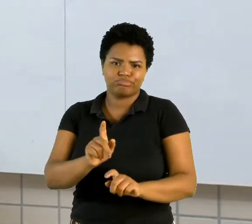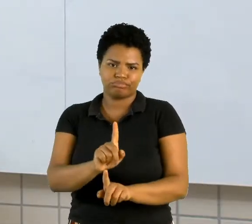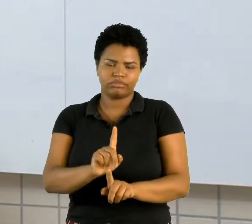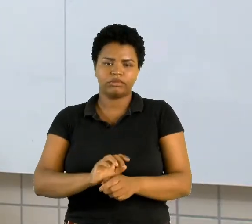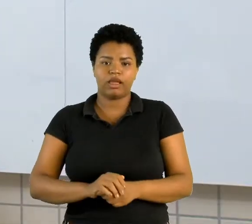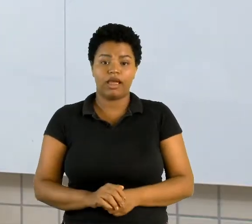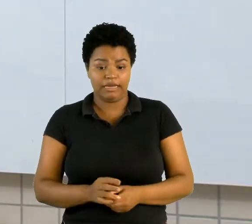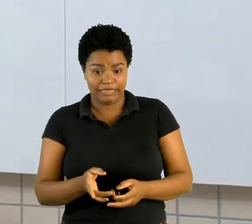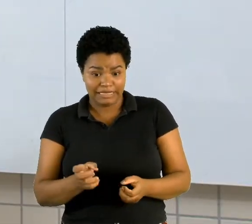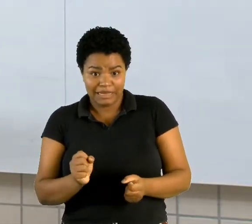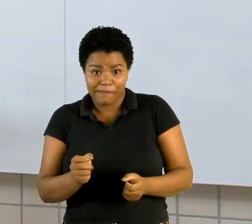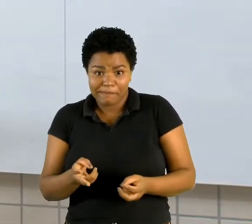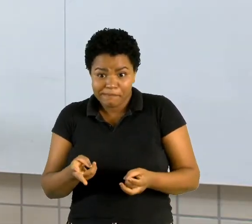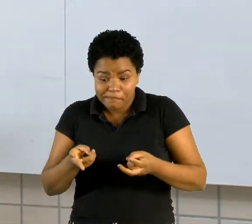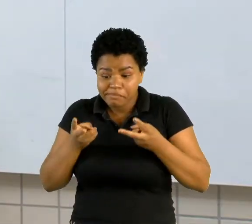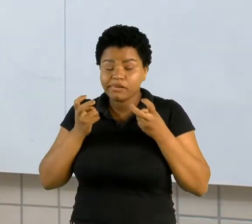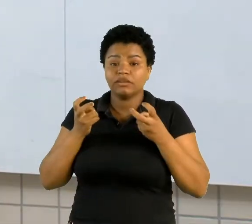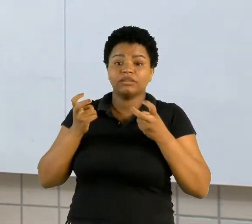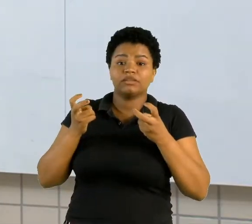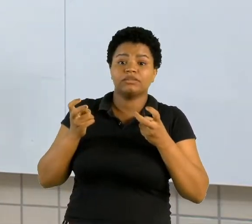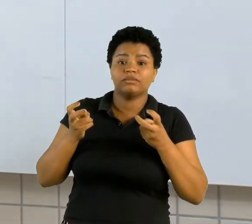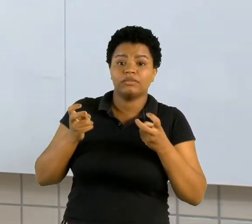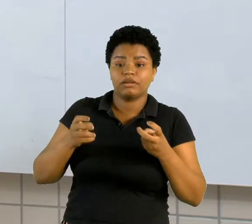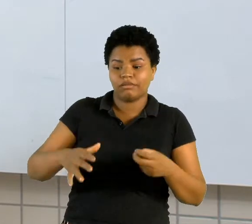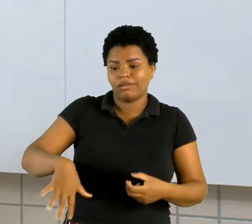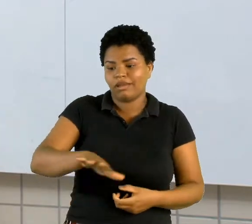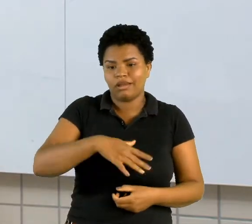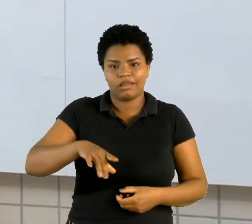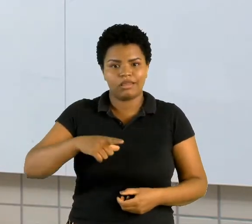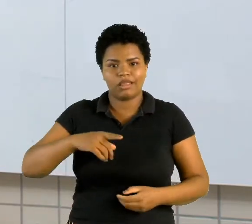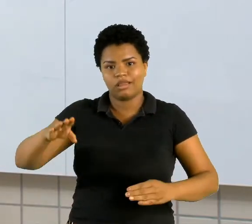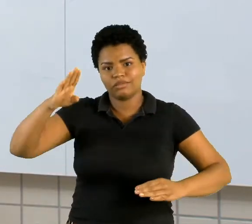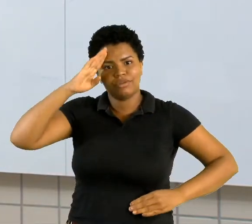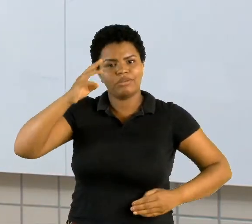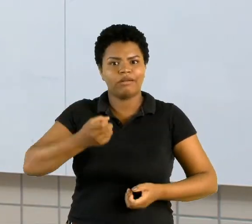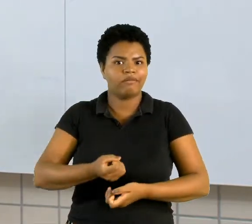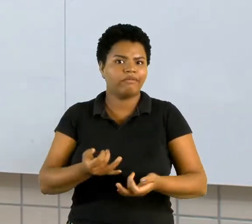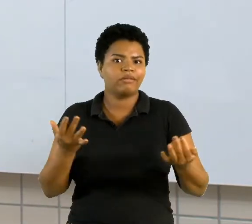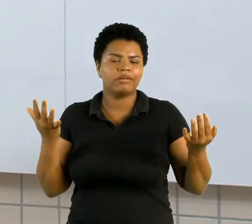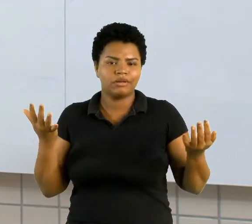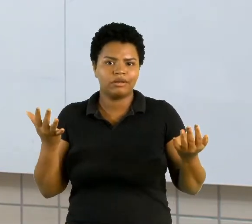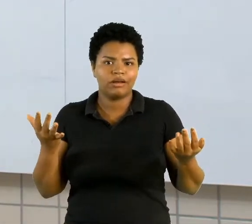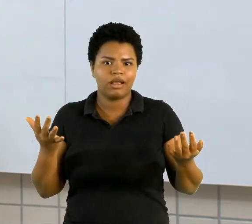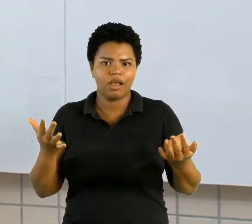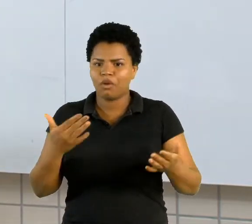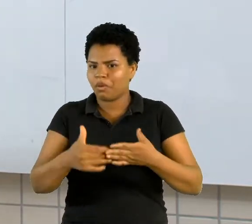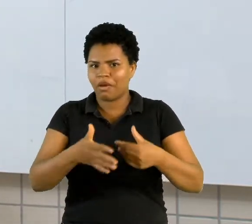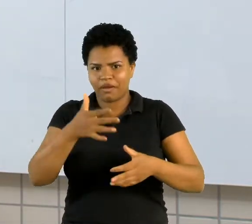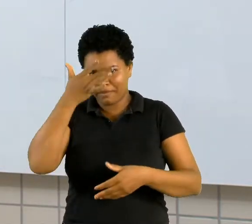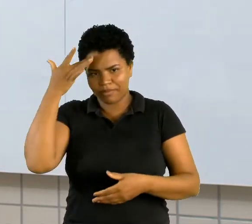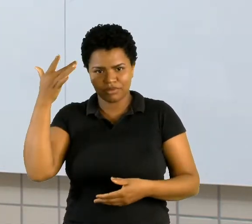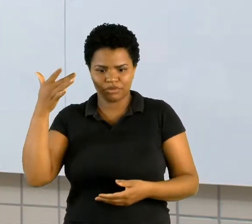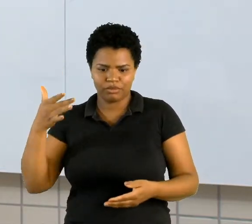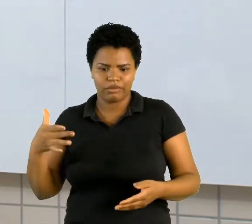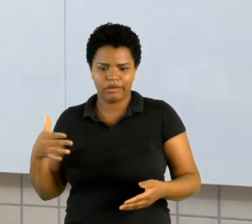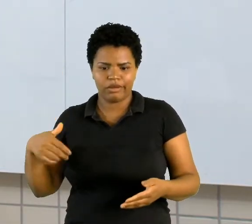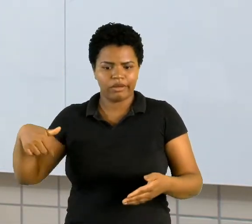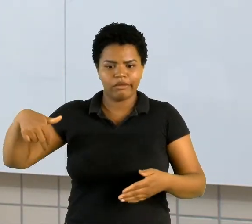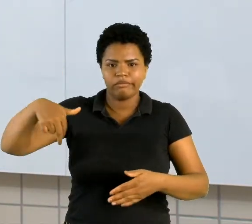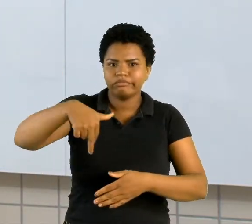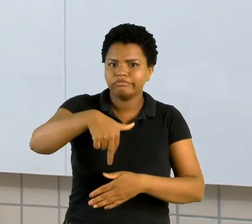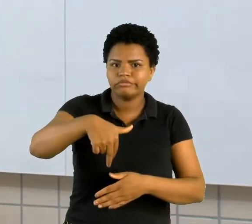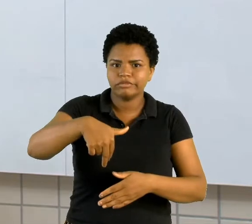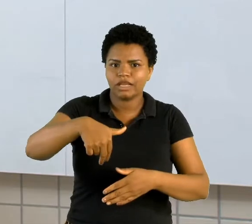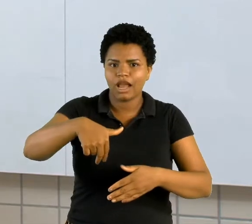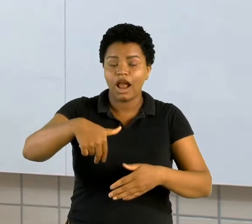percebesse que daquela região tem um monte de soldados, qualquer pessoa que aparecesse por ali, os soldados que estavam dentro da